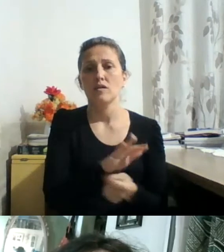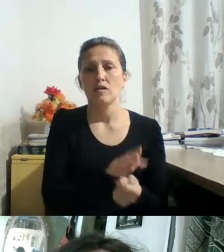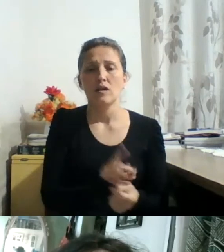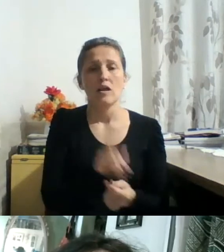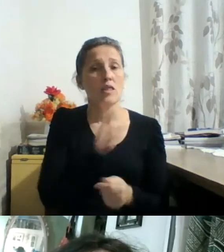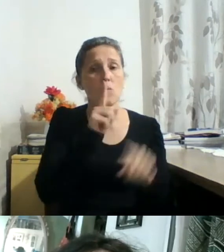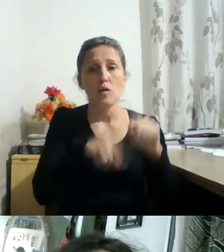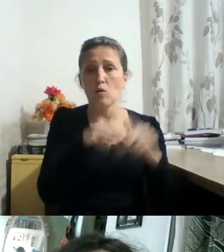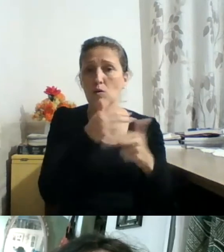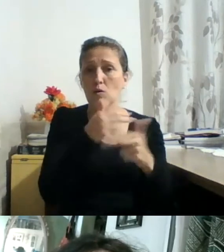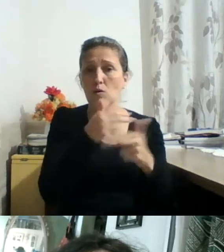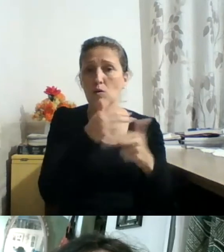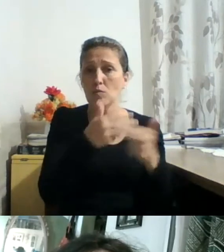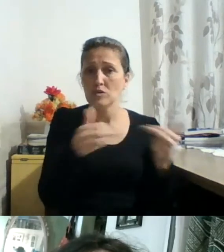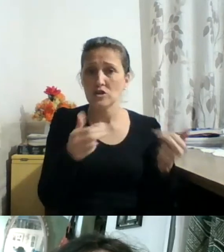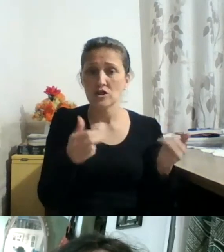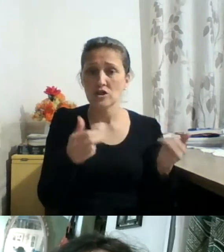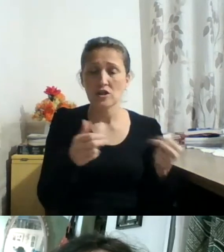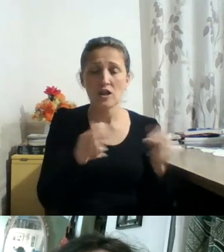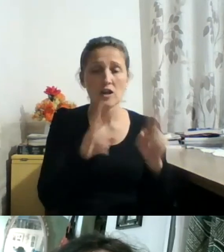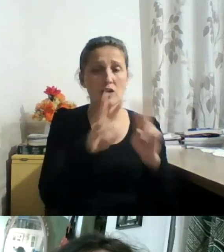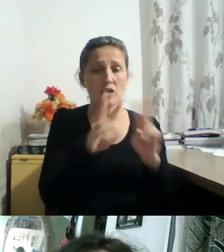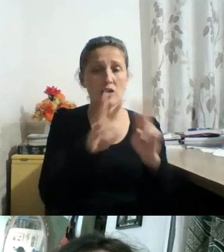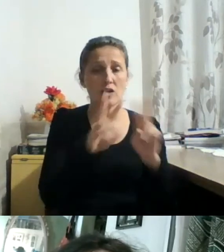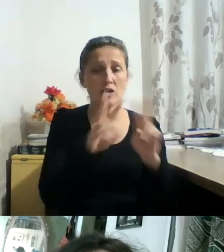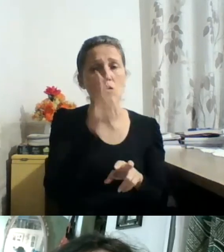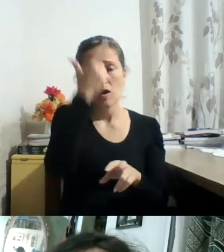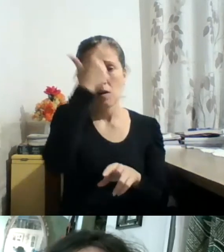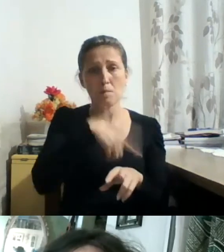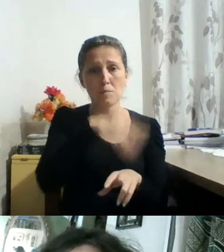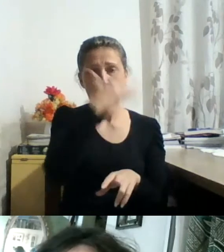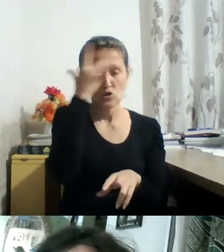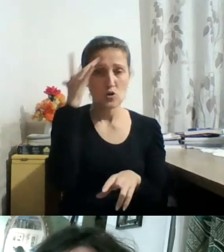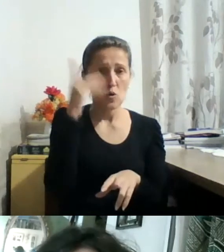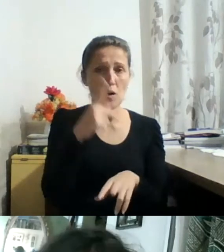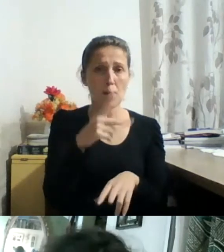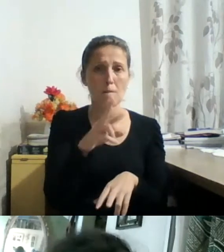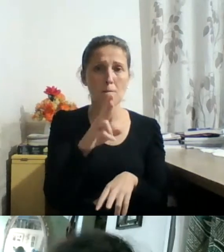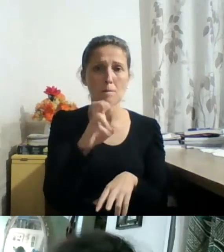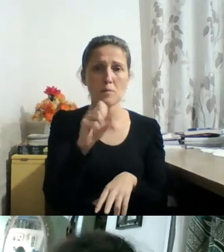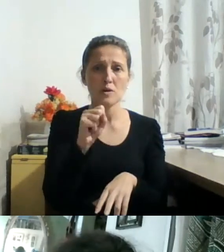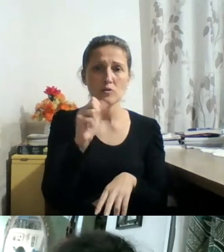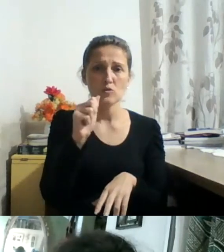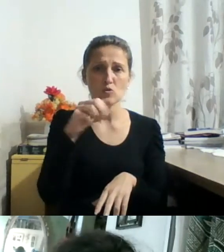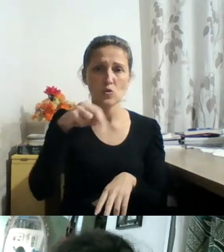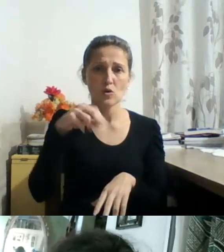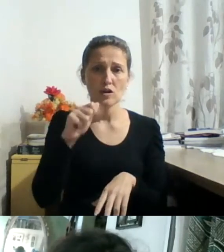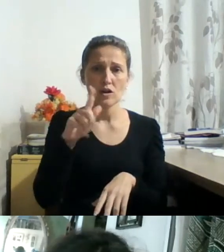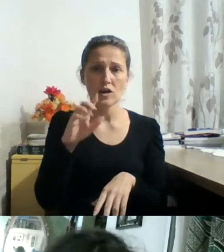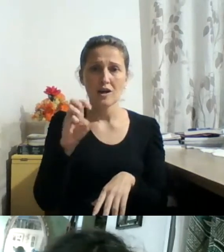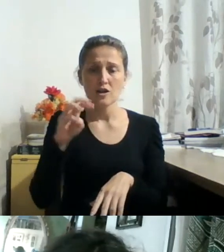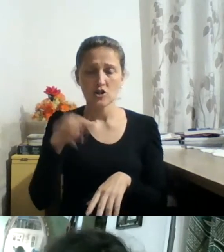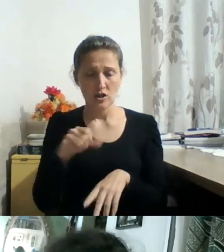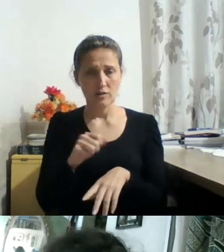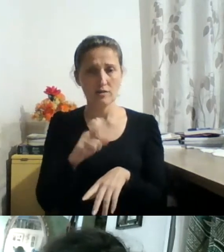não é o tema, não é o personagem. A representação tem uma realidade